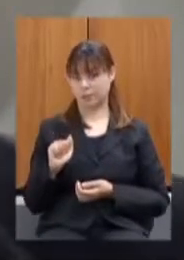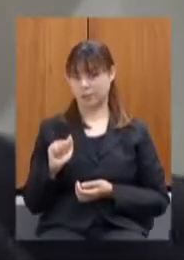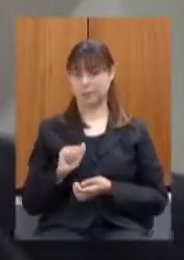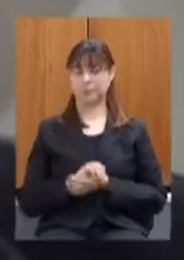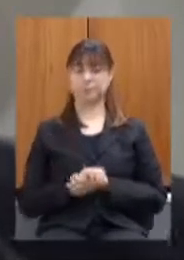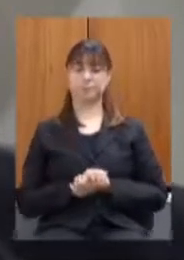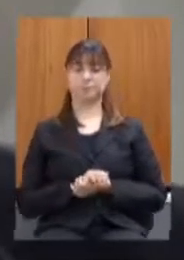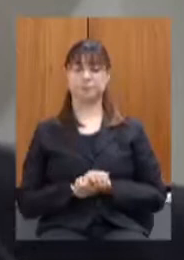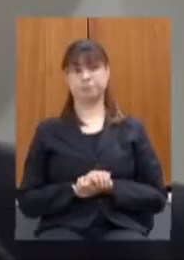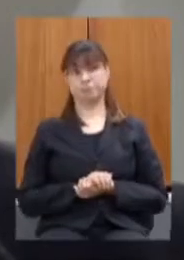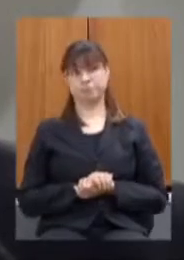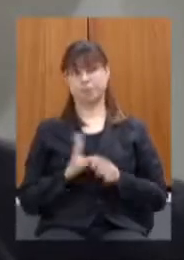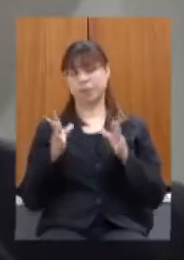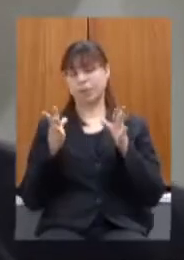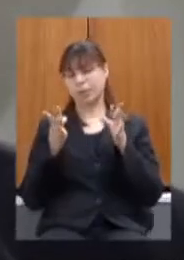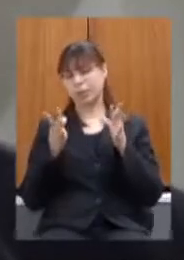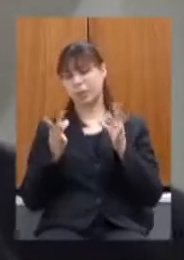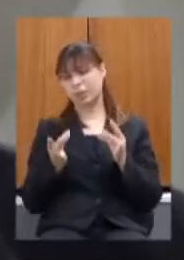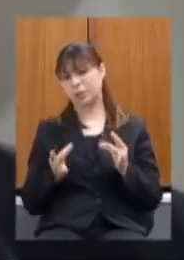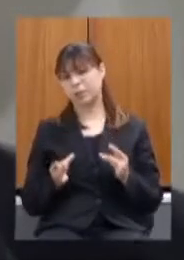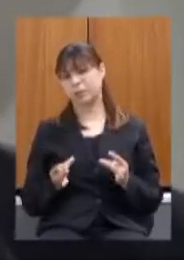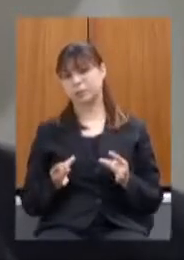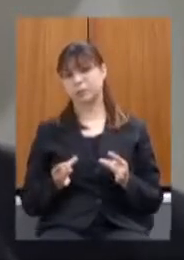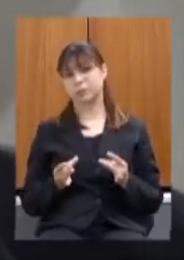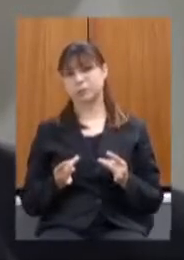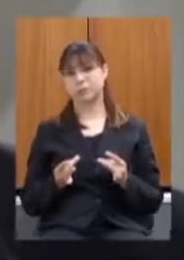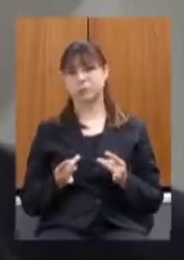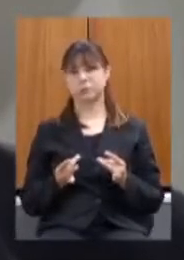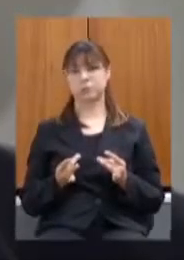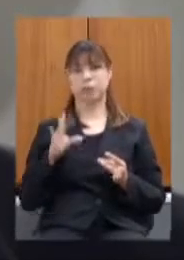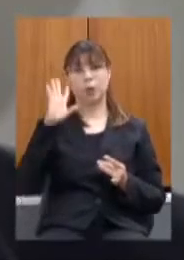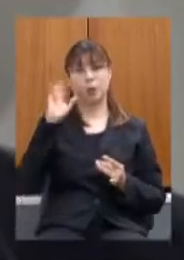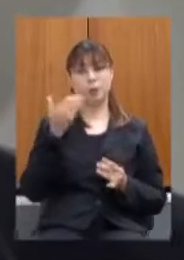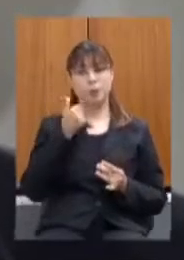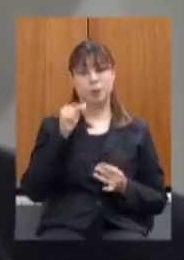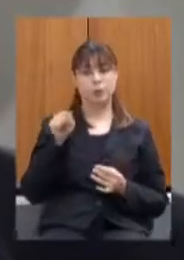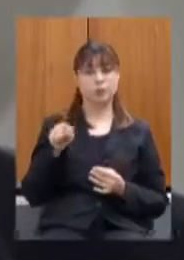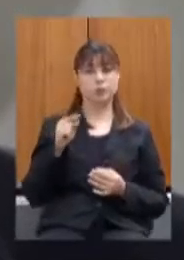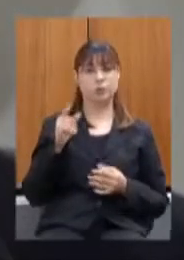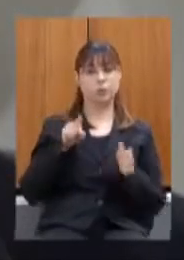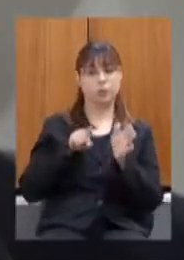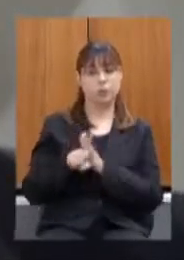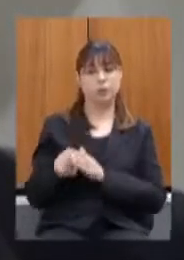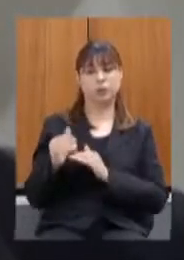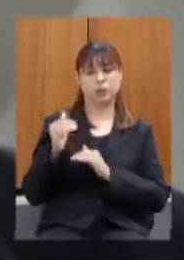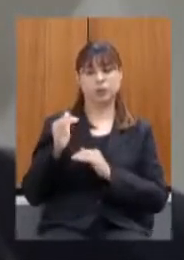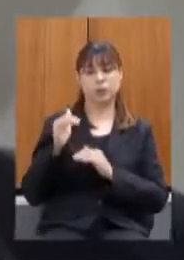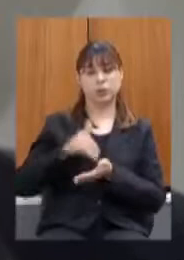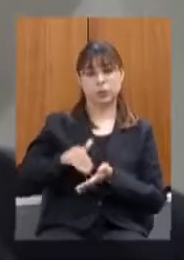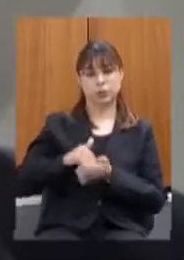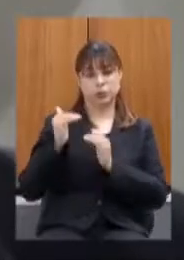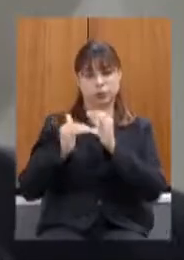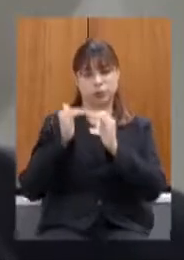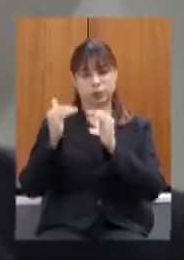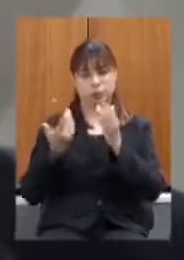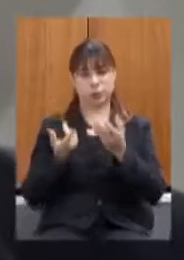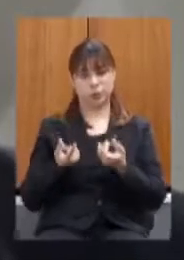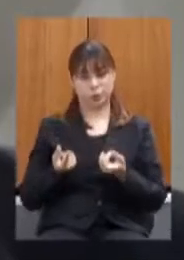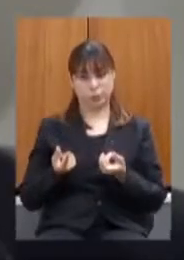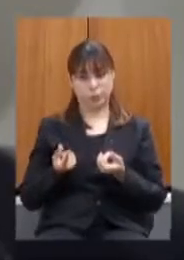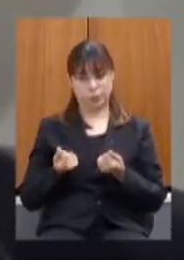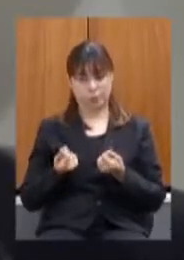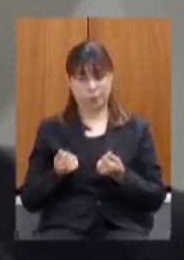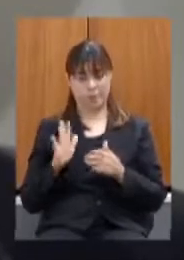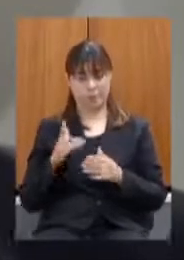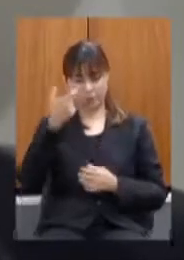assim os detalhes eu acho que é melhor o senhor verificar com a Secretaria de Desenvolvimento Econômico mas se o senhor me perguntar eu